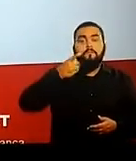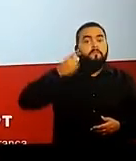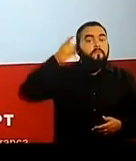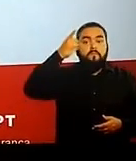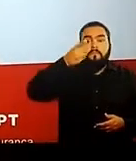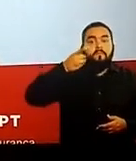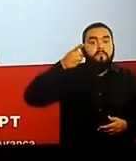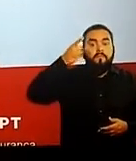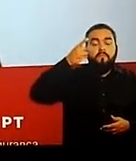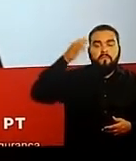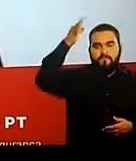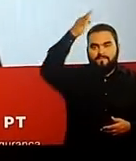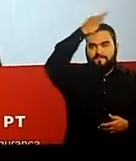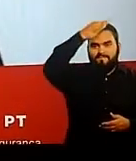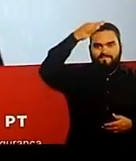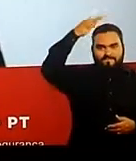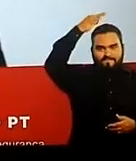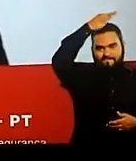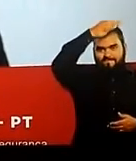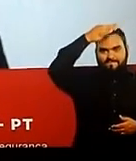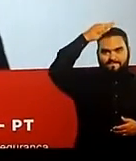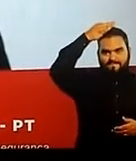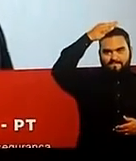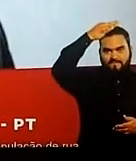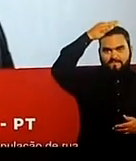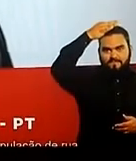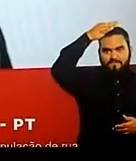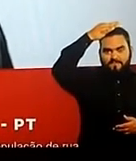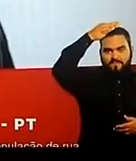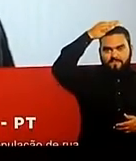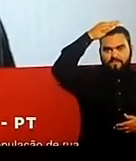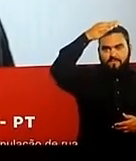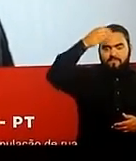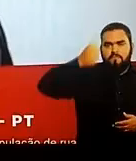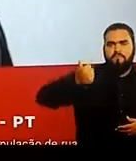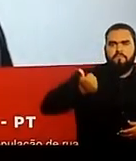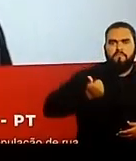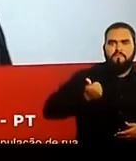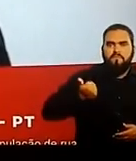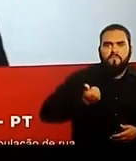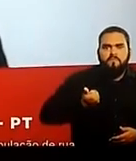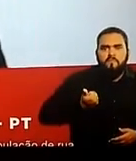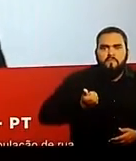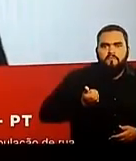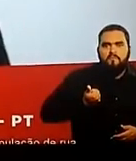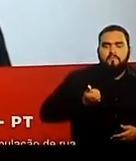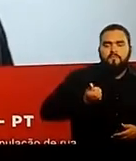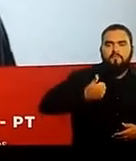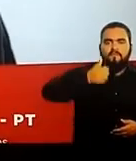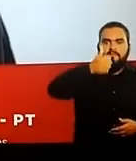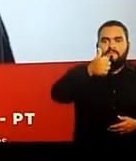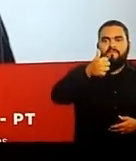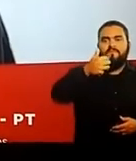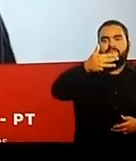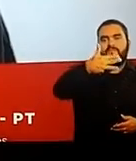e lutar por investimento na educação, saúde e segurança. Precisamos olhar com mais atenção para a nossa população de rua.